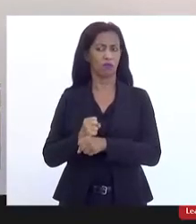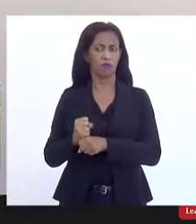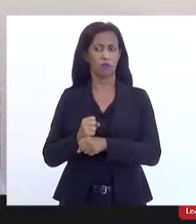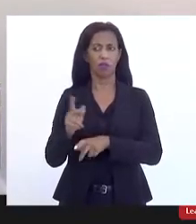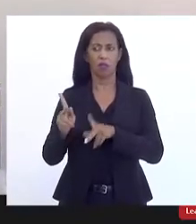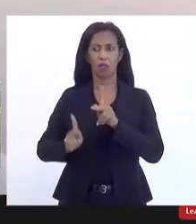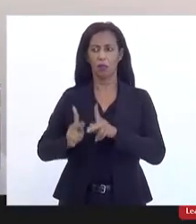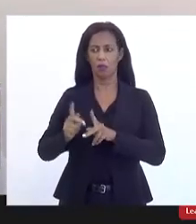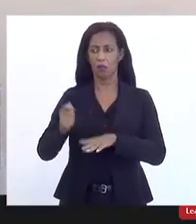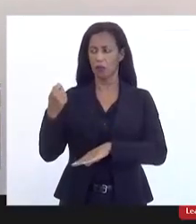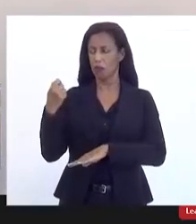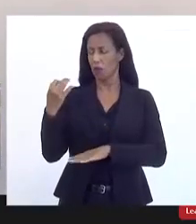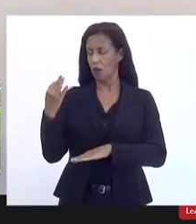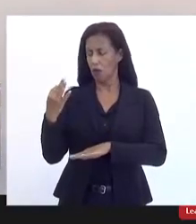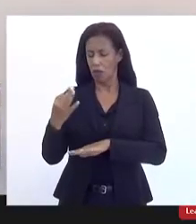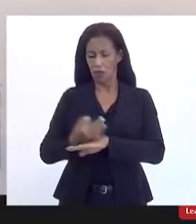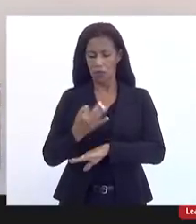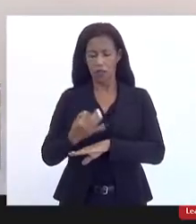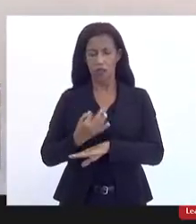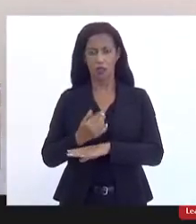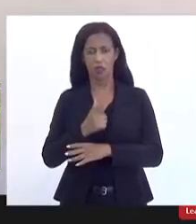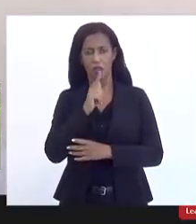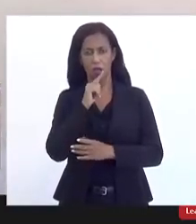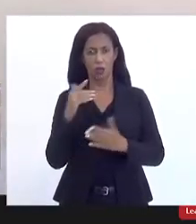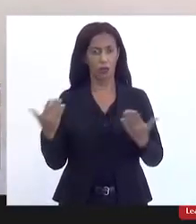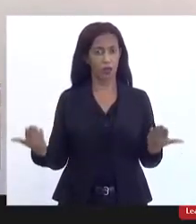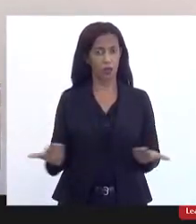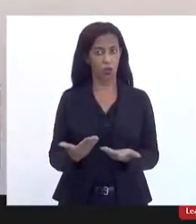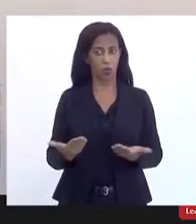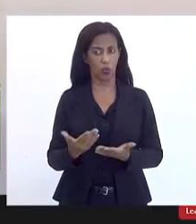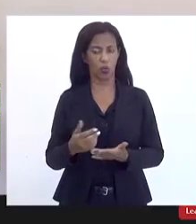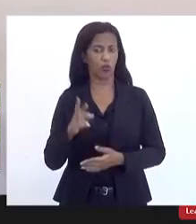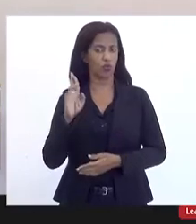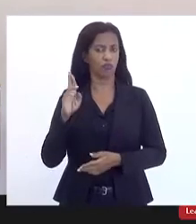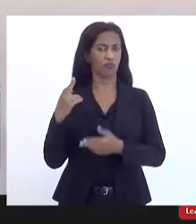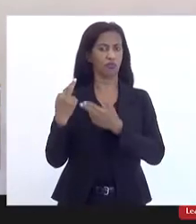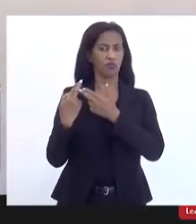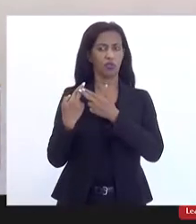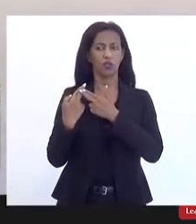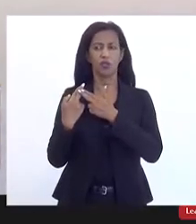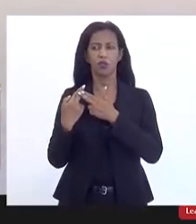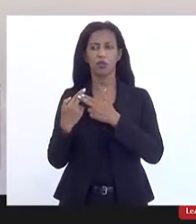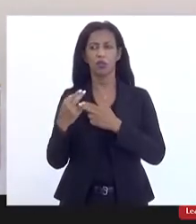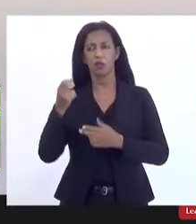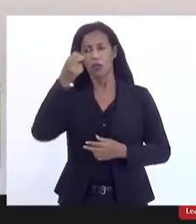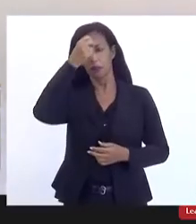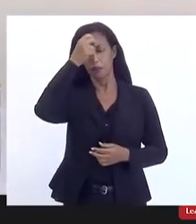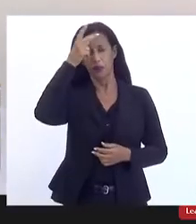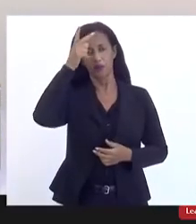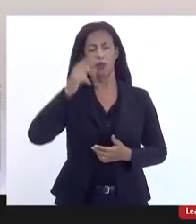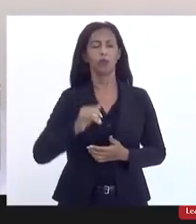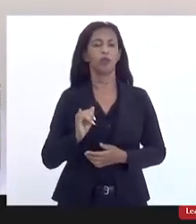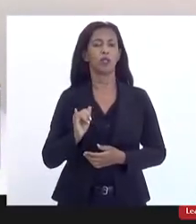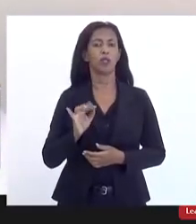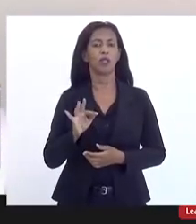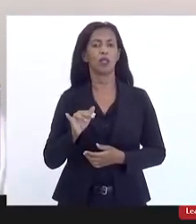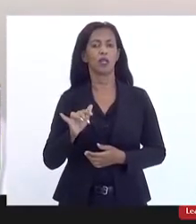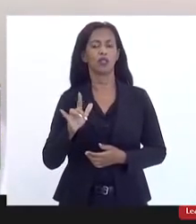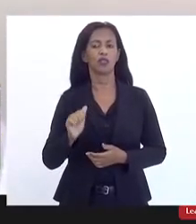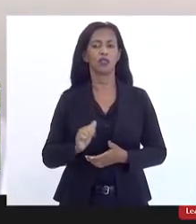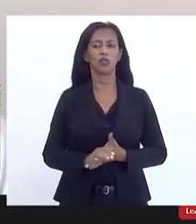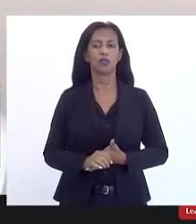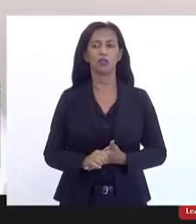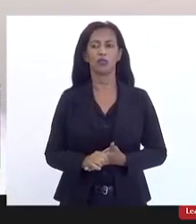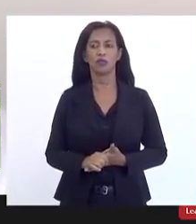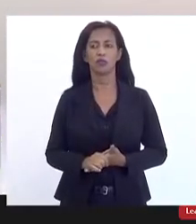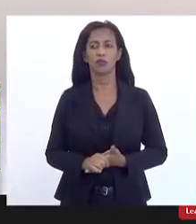população resista a privatização da água que hoje por hoje é de responsabilidade da Prefeitura Municipal de Itatiaia e